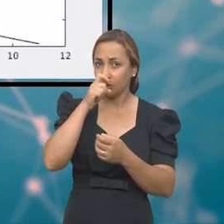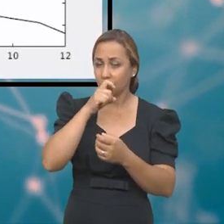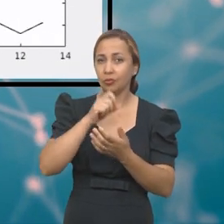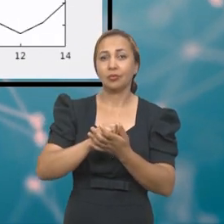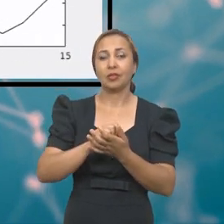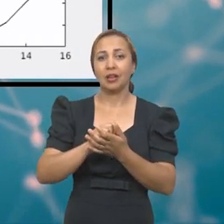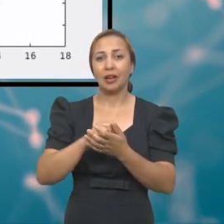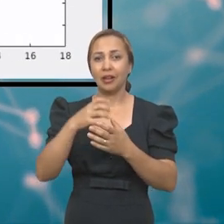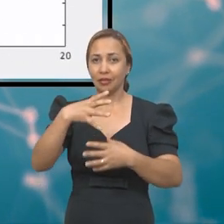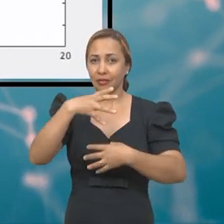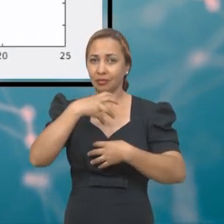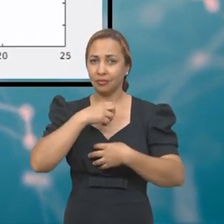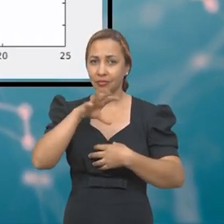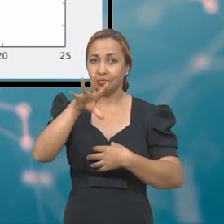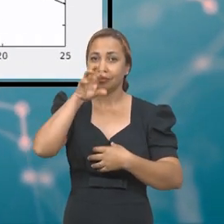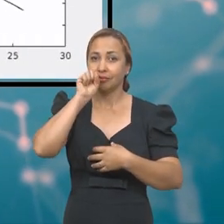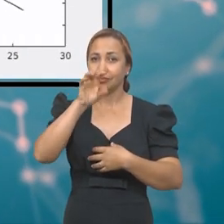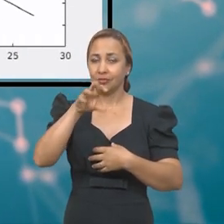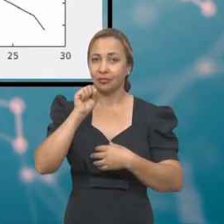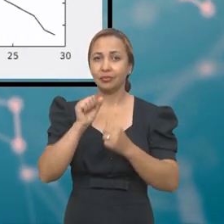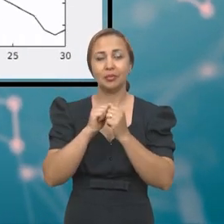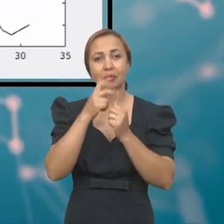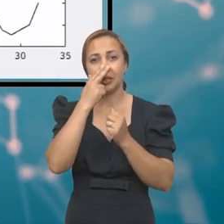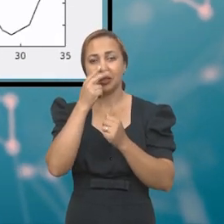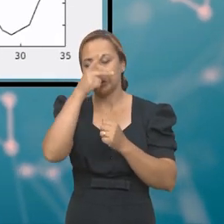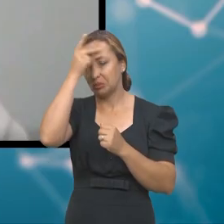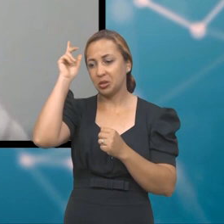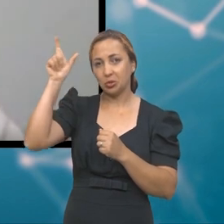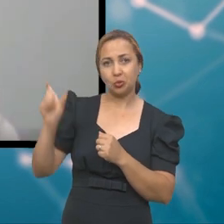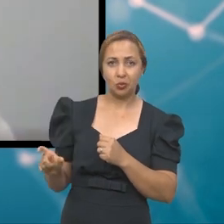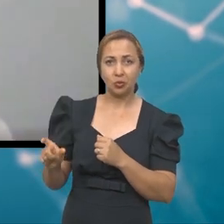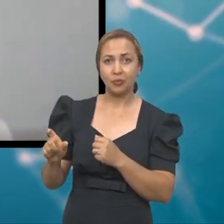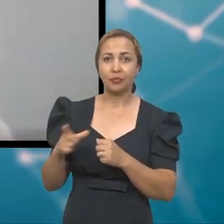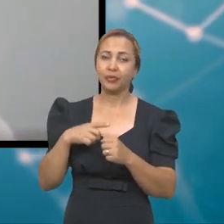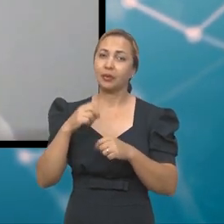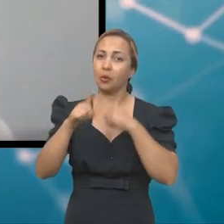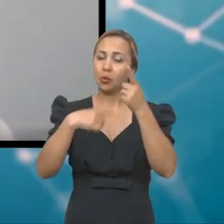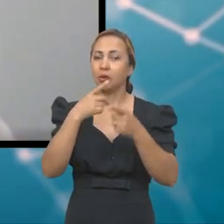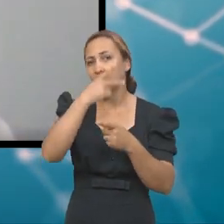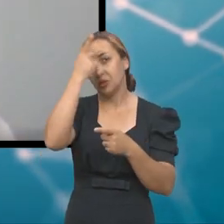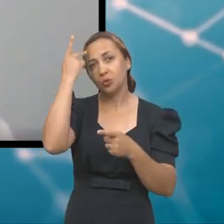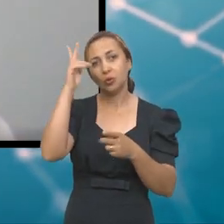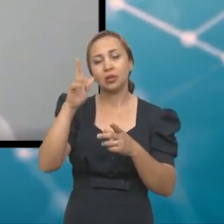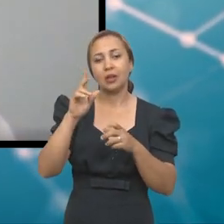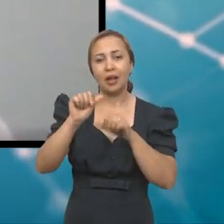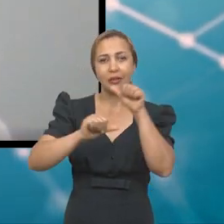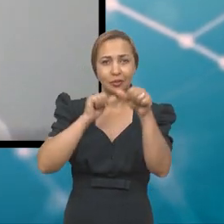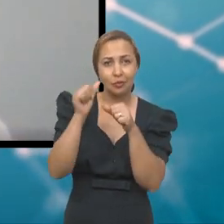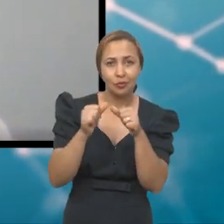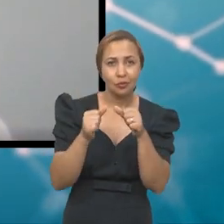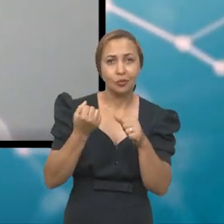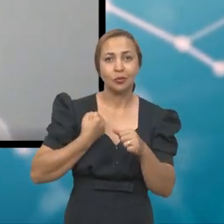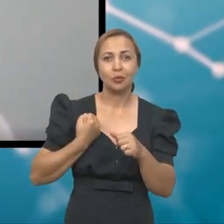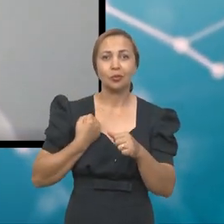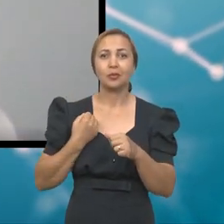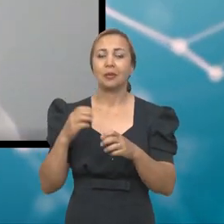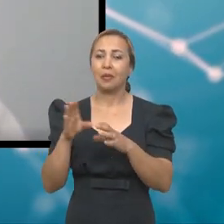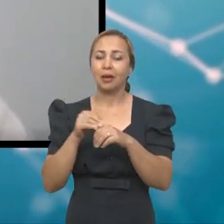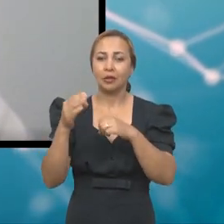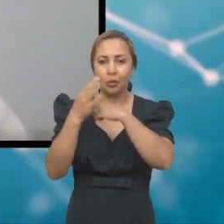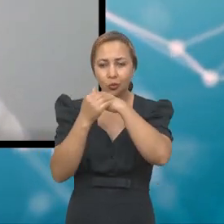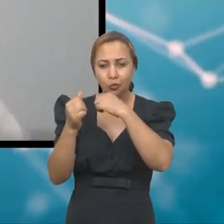com voluntários. Aí, na outra parte, a gente desenvolveu esse algoritmo de inteligência artificial